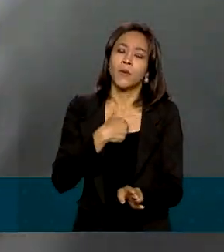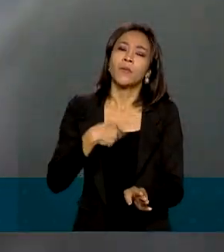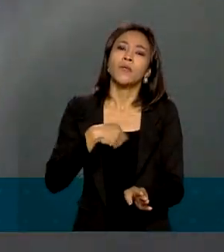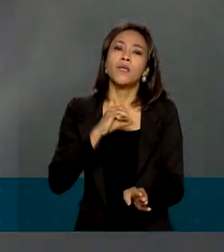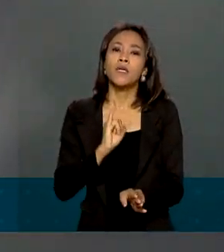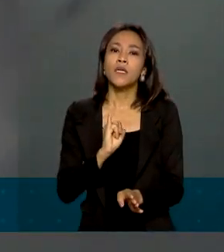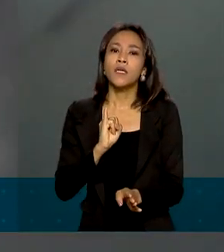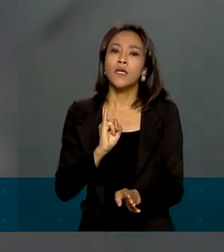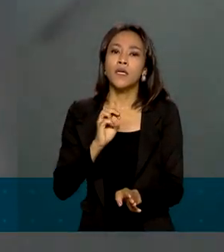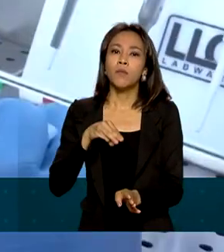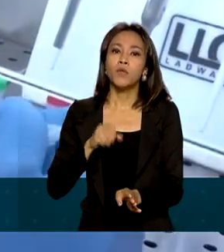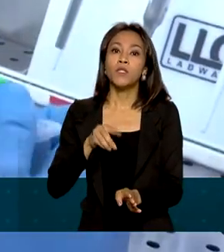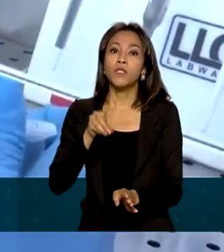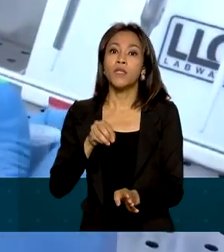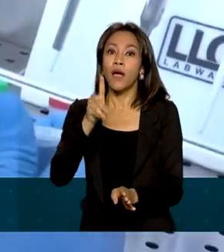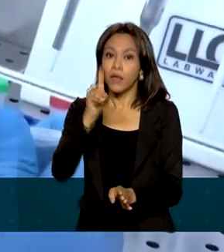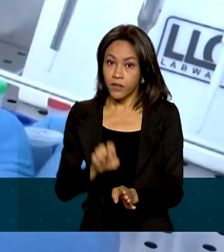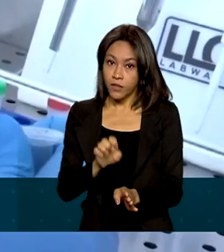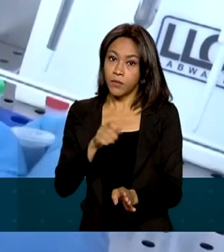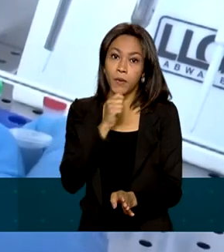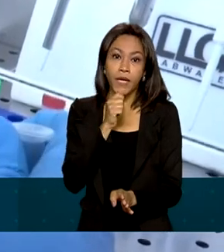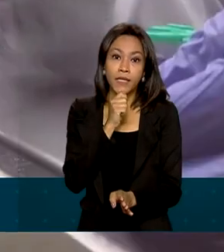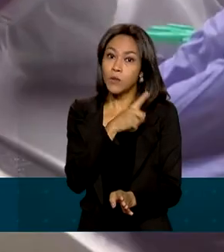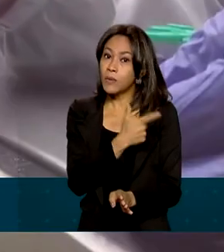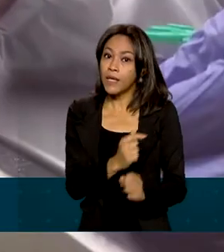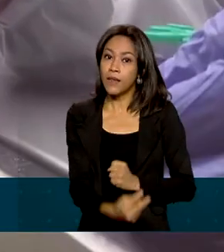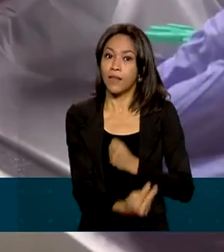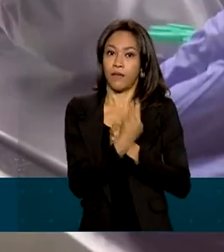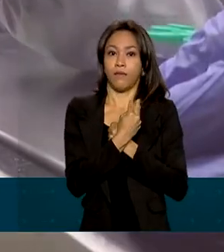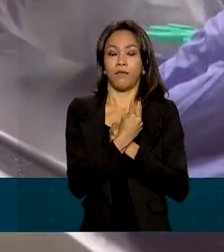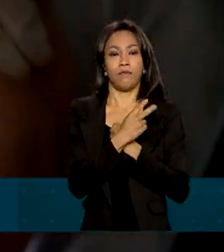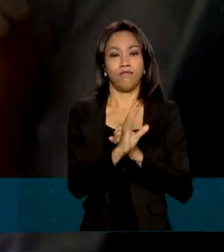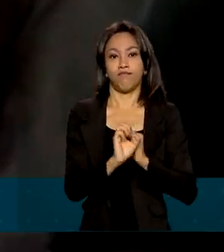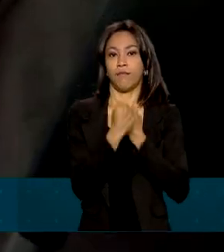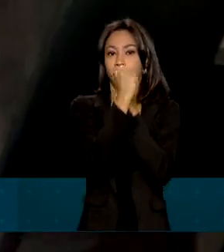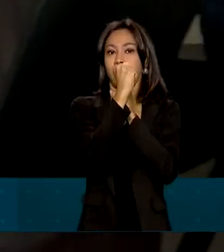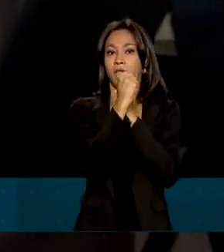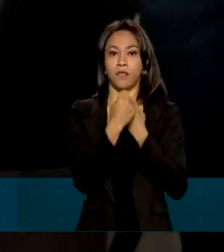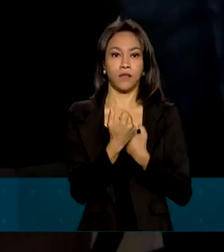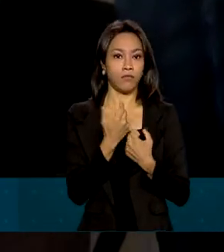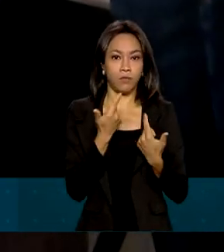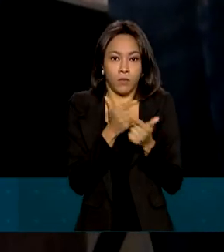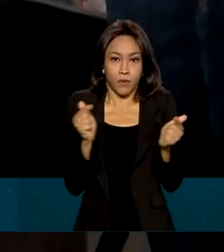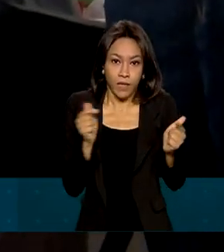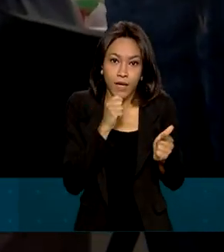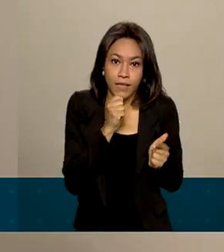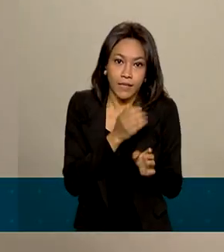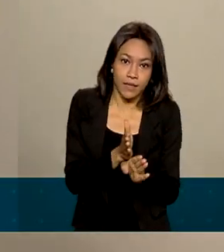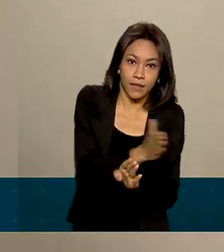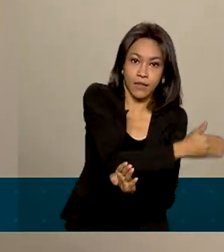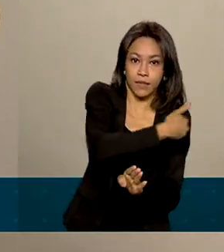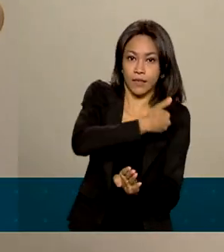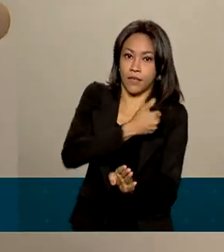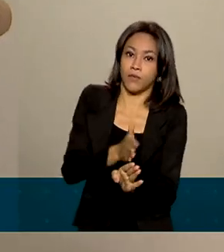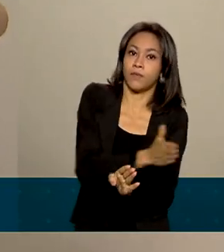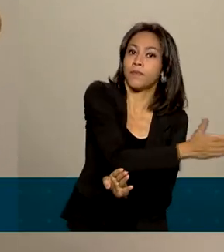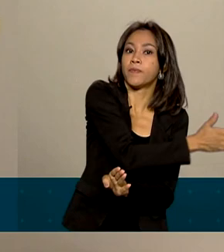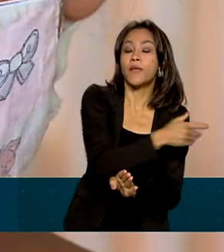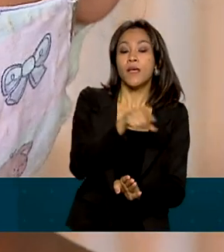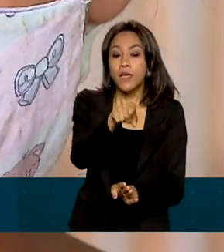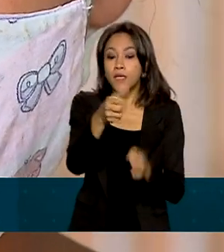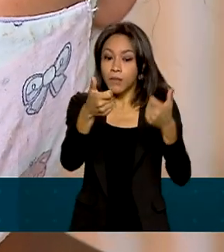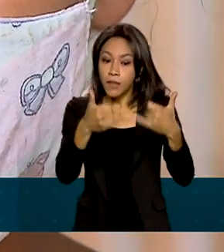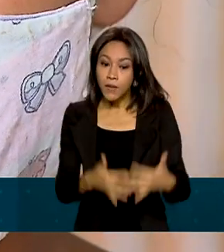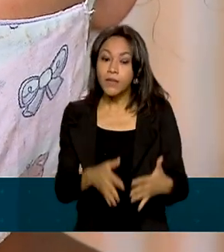imunos comprometidos por não possuírem defesa contra infecções. A agência sugere também o monitoramento da